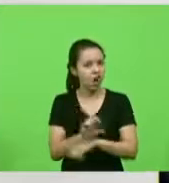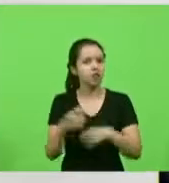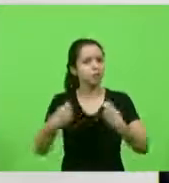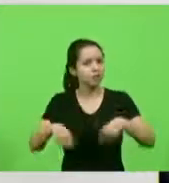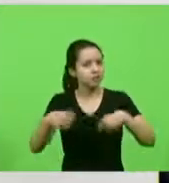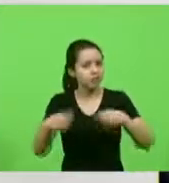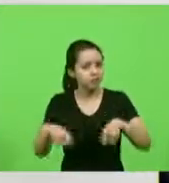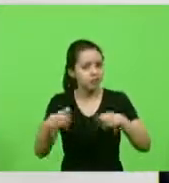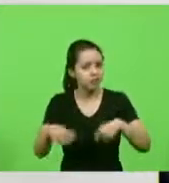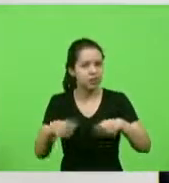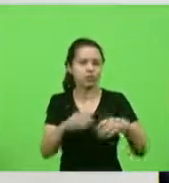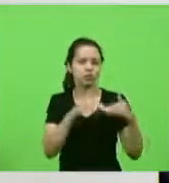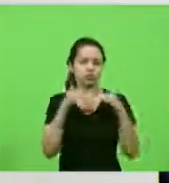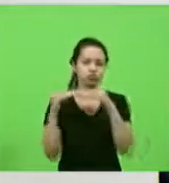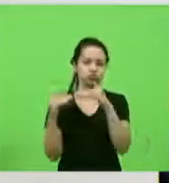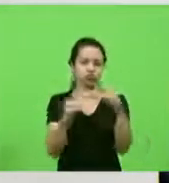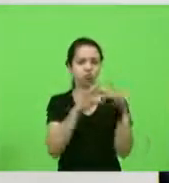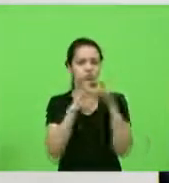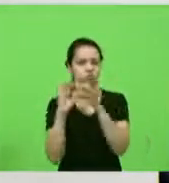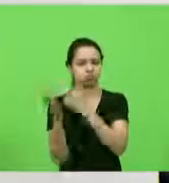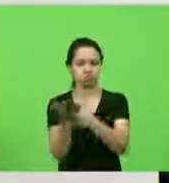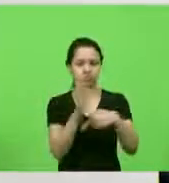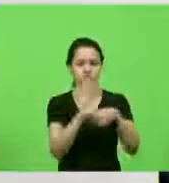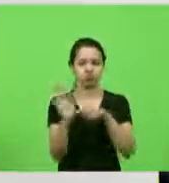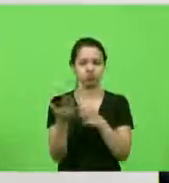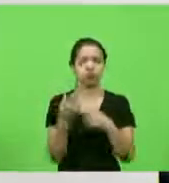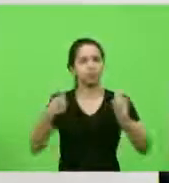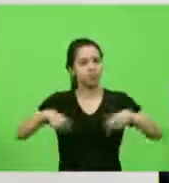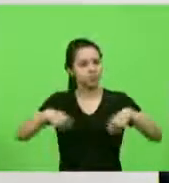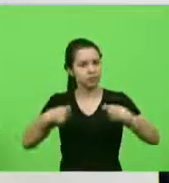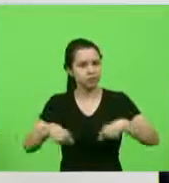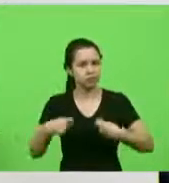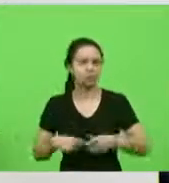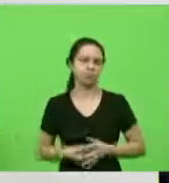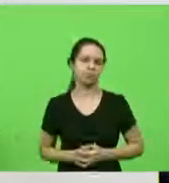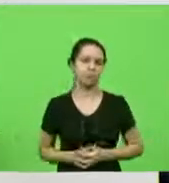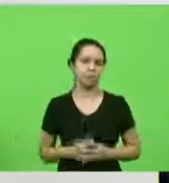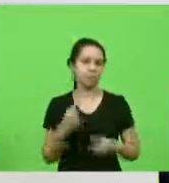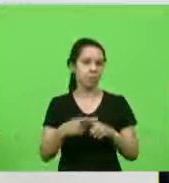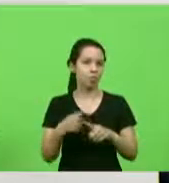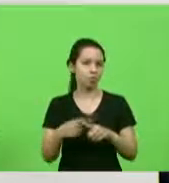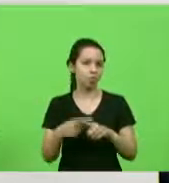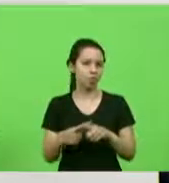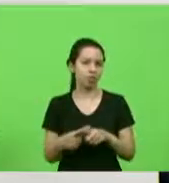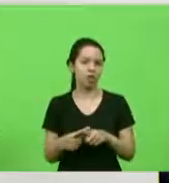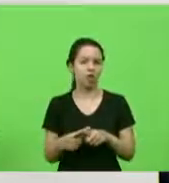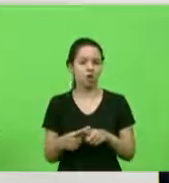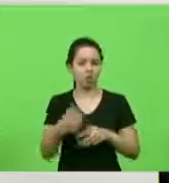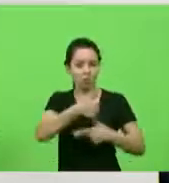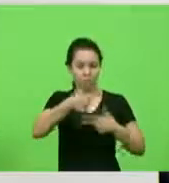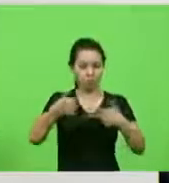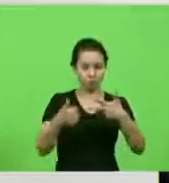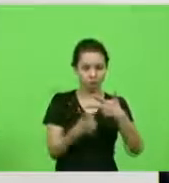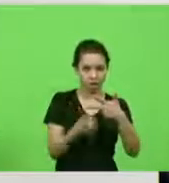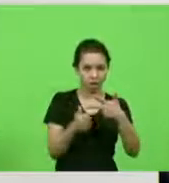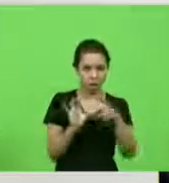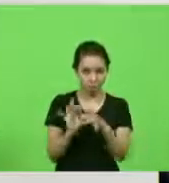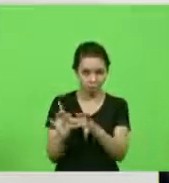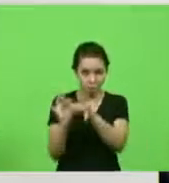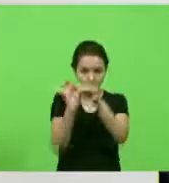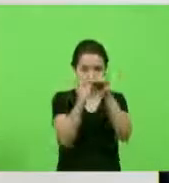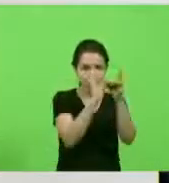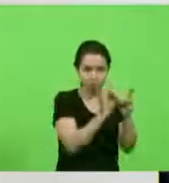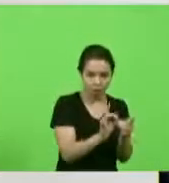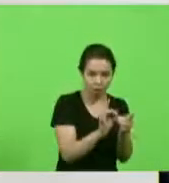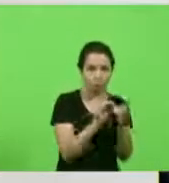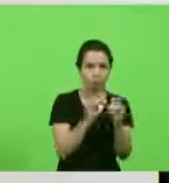união, é de cooperação, porque se tem algo que a união entre os poderes e a cooperação pode dar ao